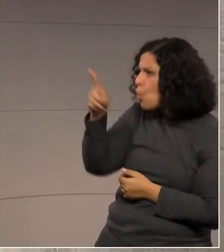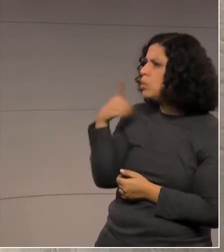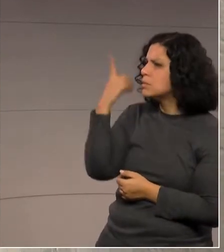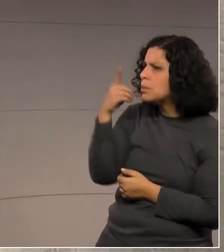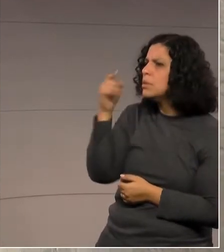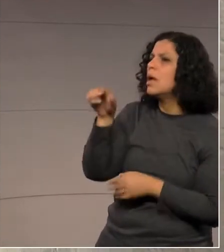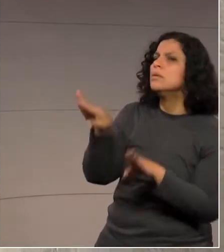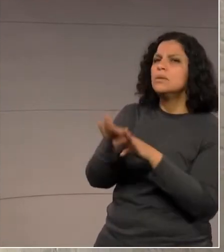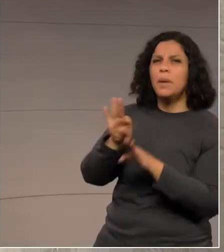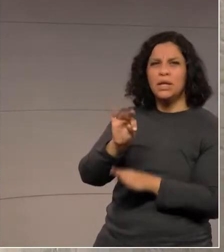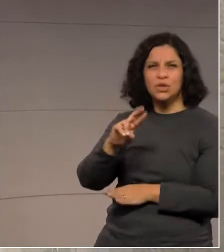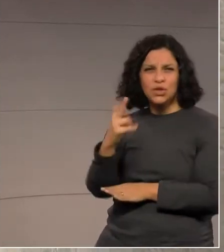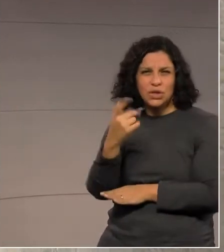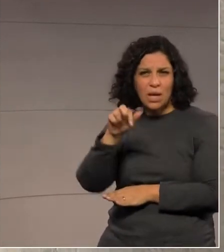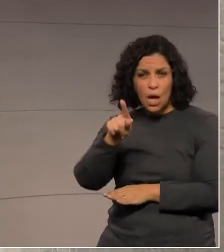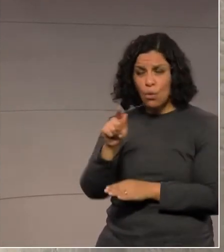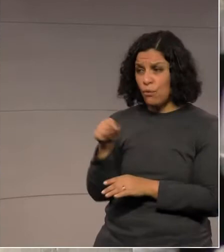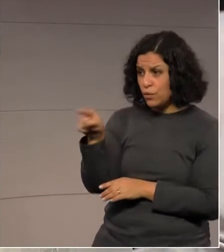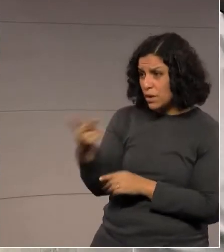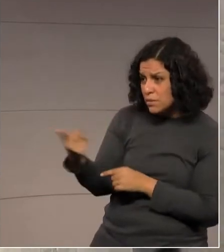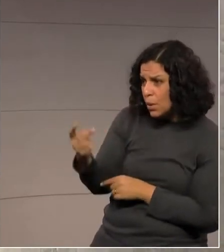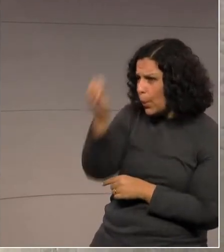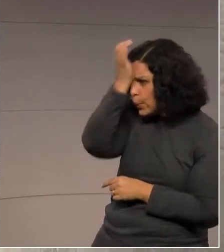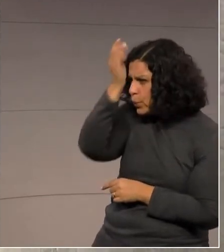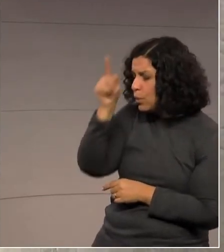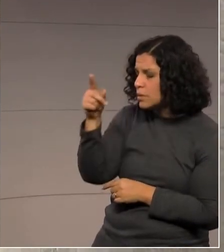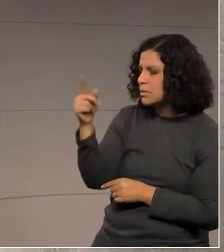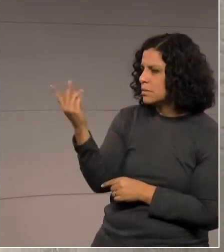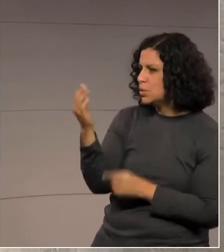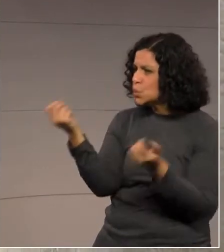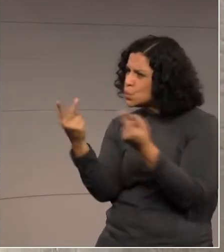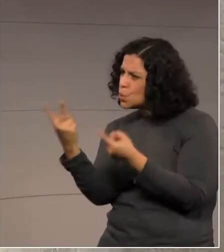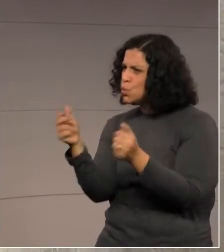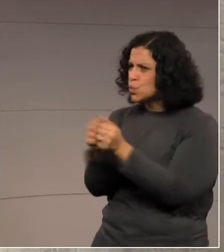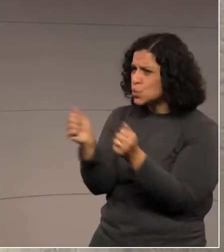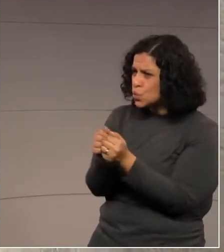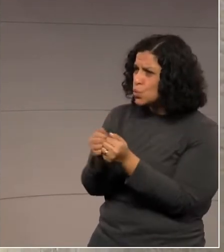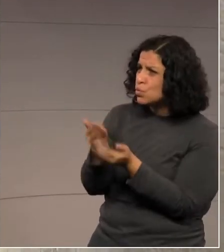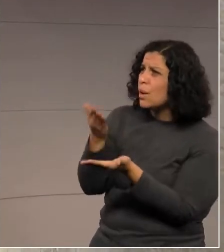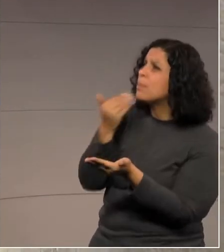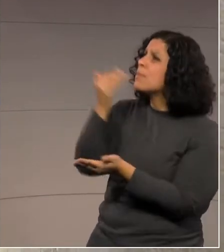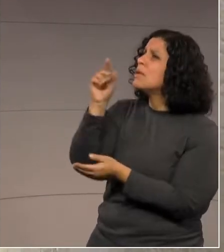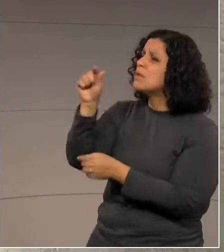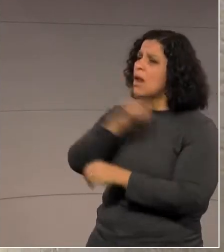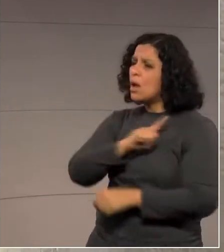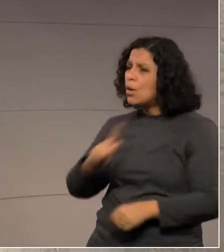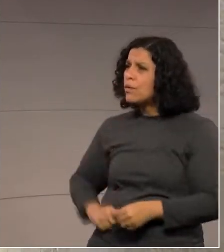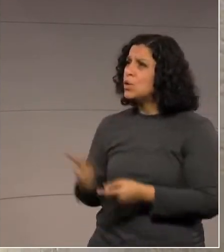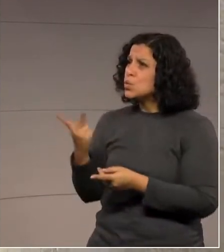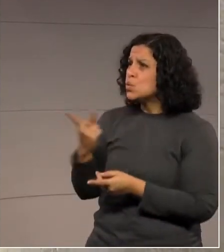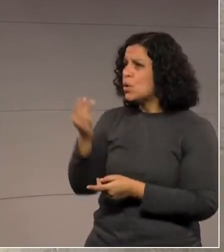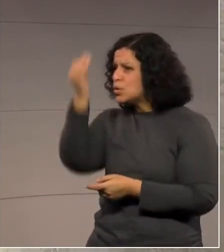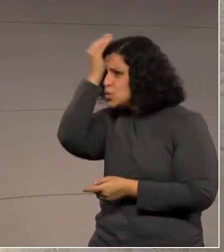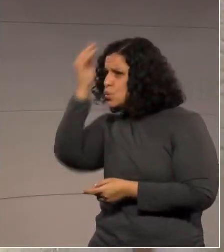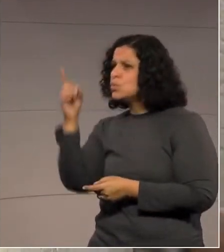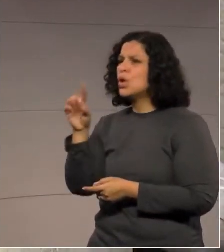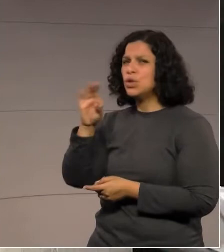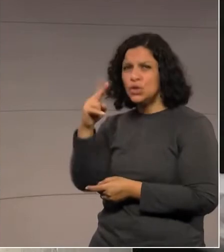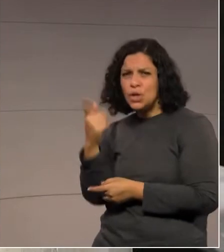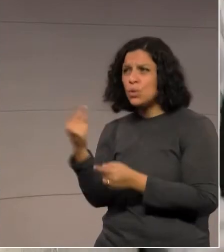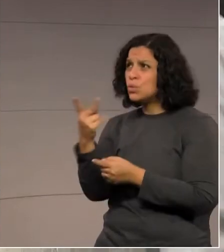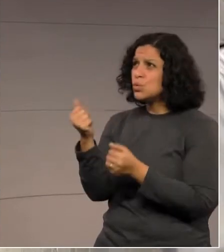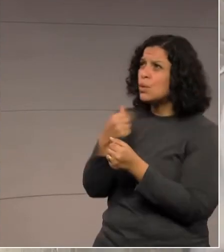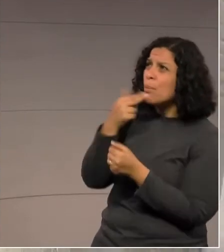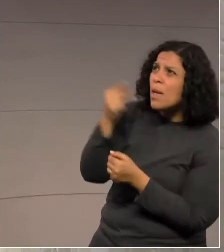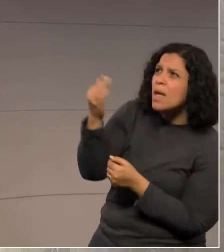nosso vice-líder, que pudessem fazer as suas intervenções junto ao governo para que isso seja repensado,